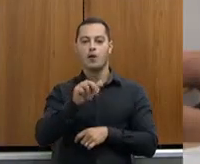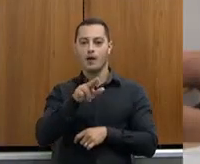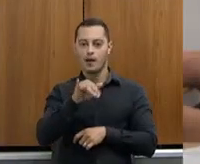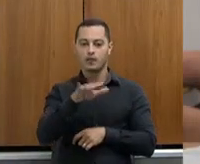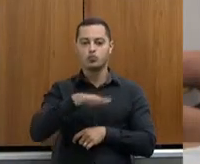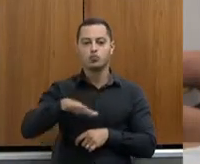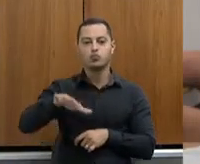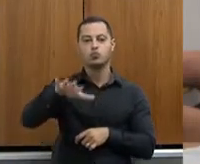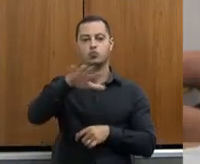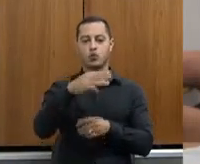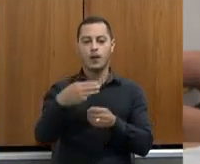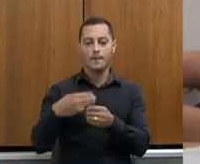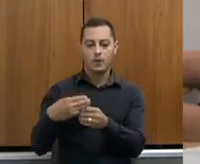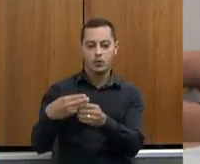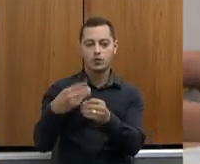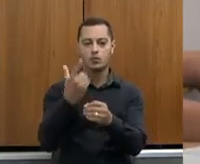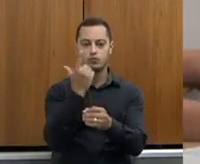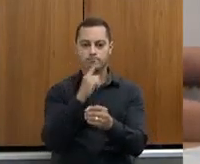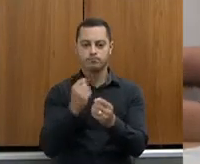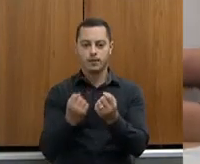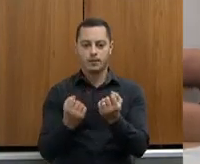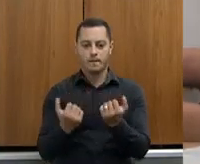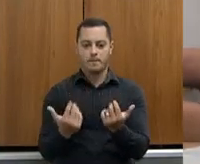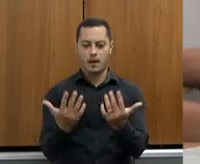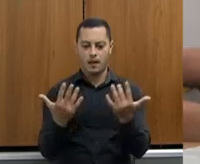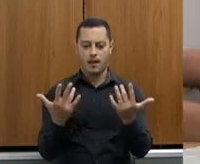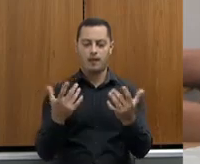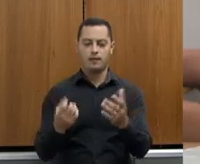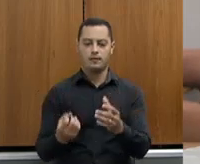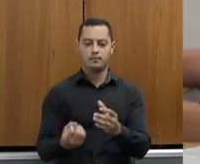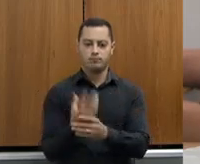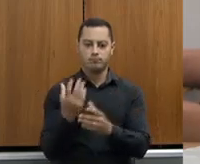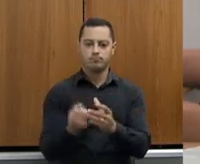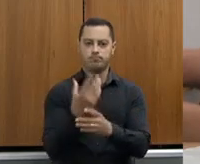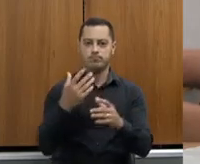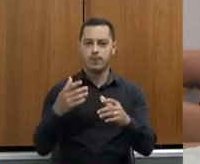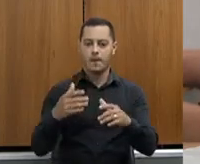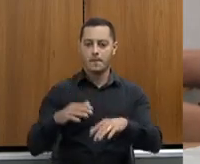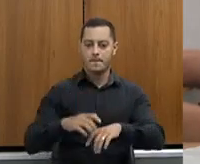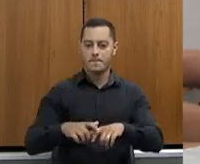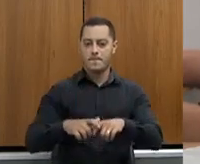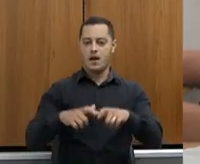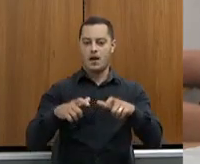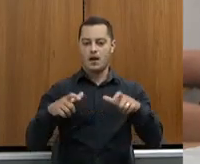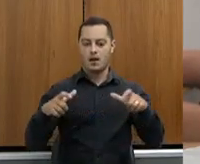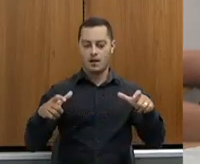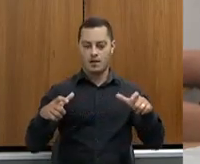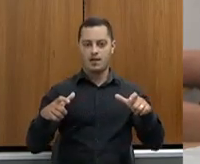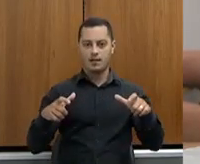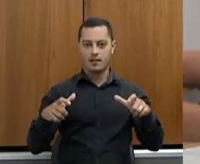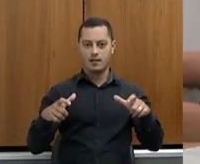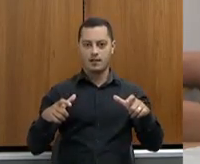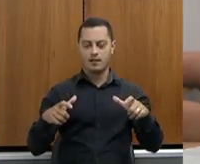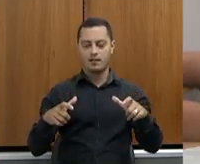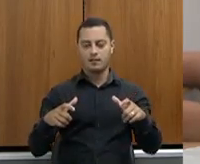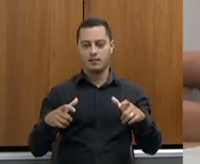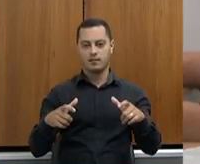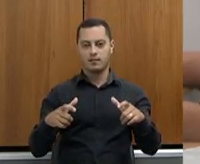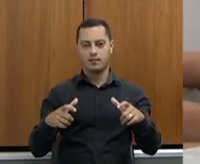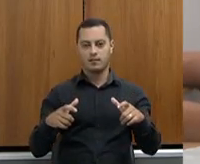na produtividade, na vida das pessoas. seria isso aí, Thales. E, finalmente,